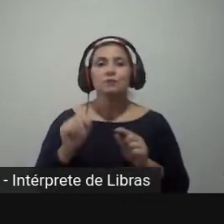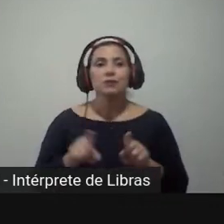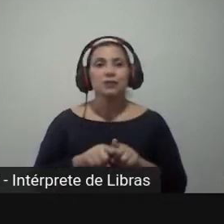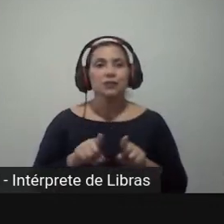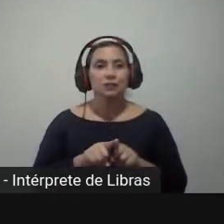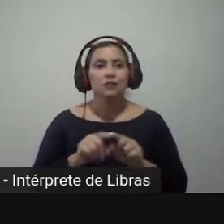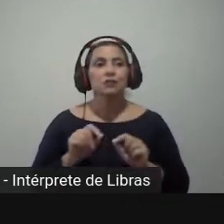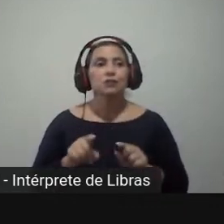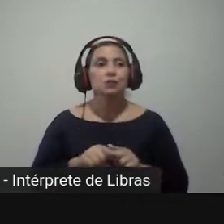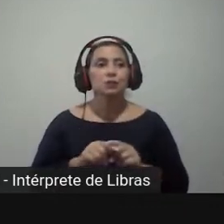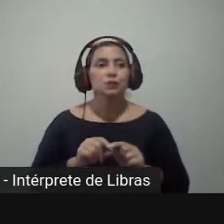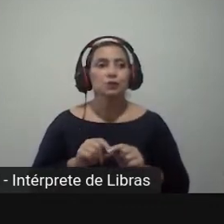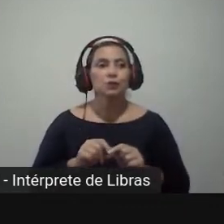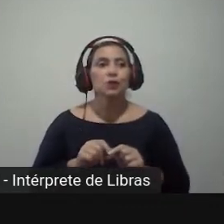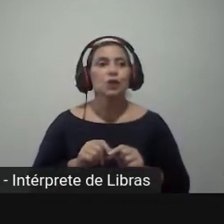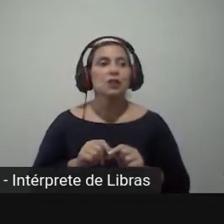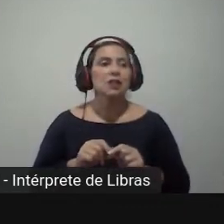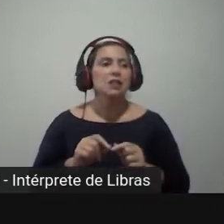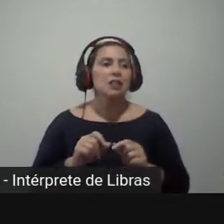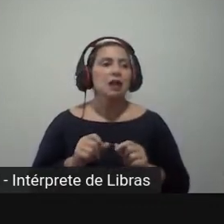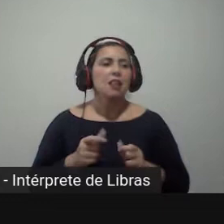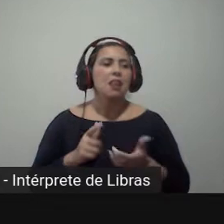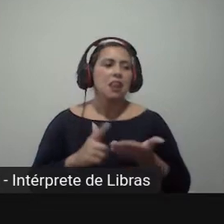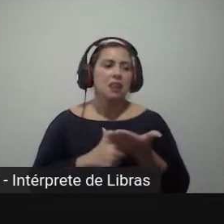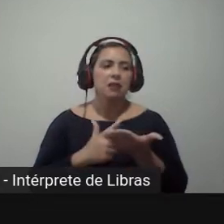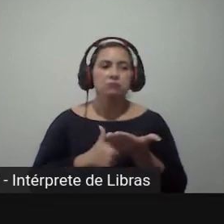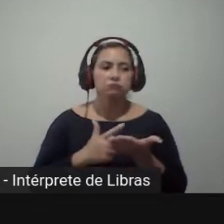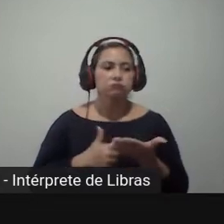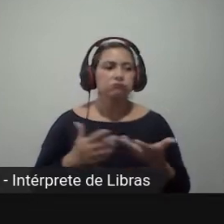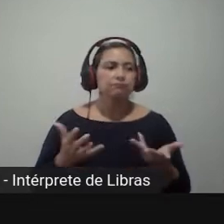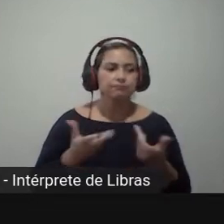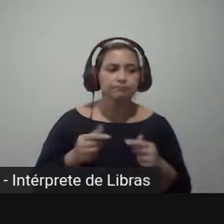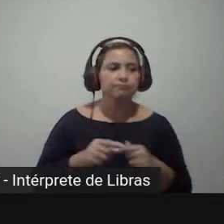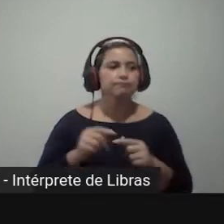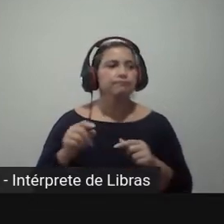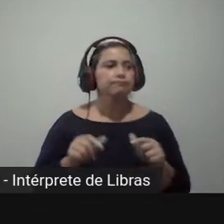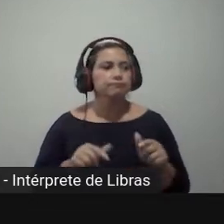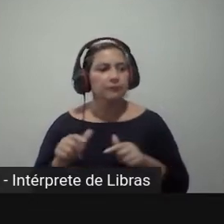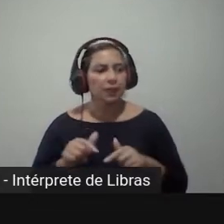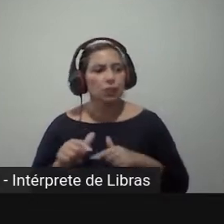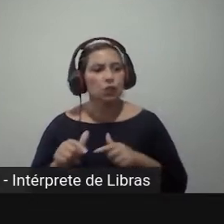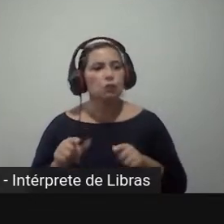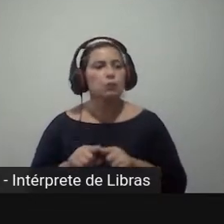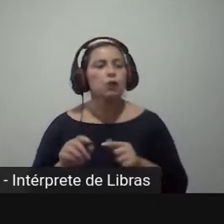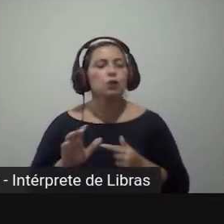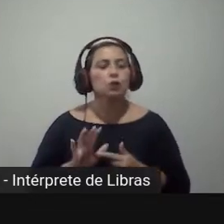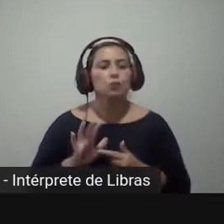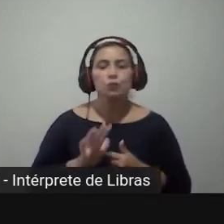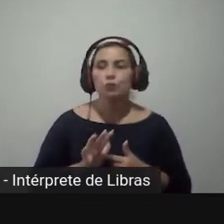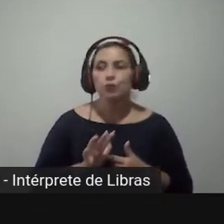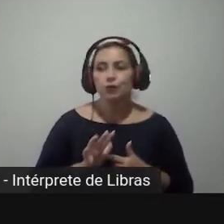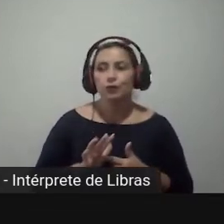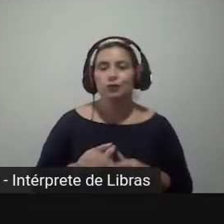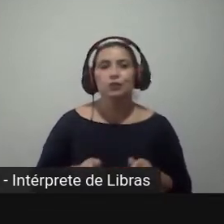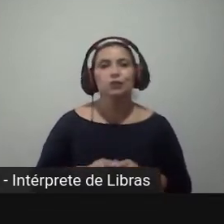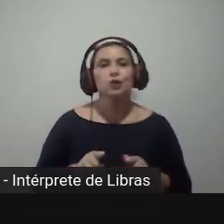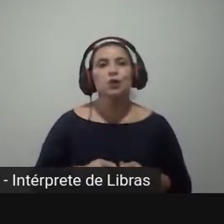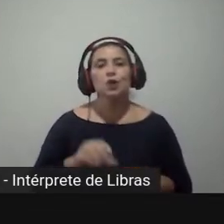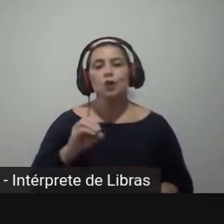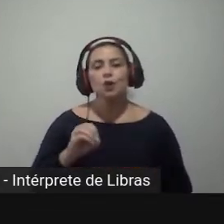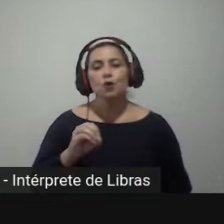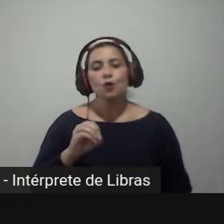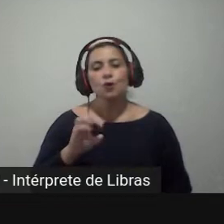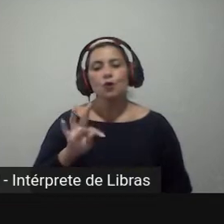Sugar and Carey, um livro sensacional do início da década de 90, alguns trabalhos do Cox, tanto com o Otávio Amorim, brasileiro,